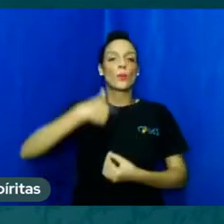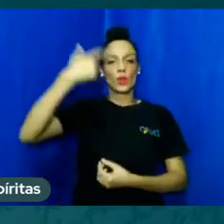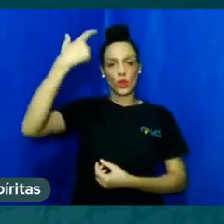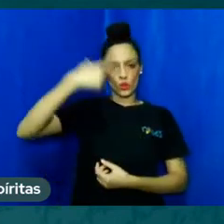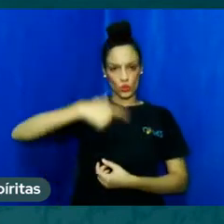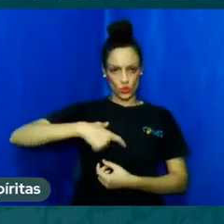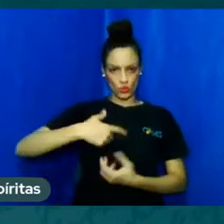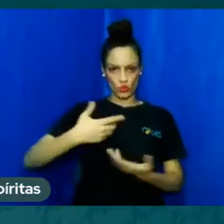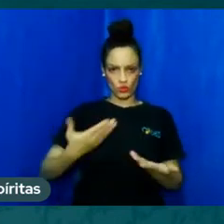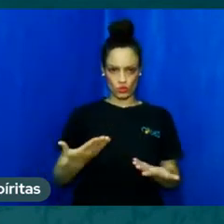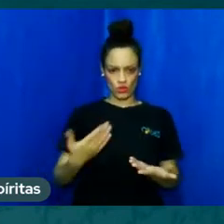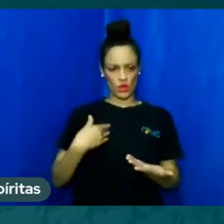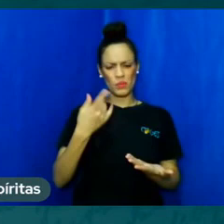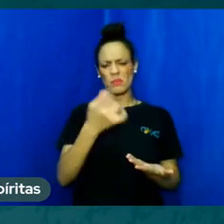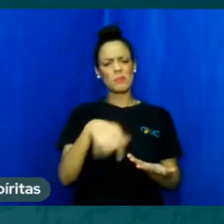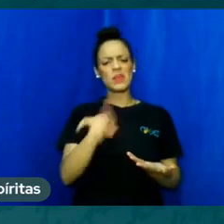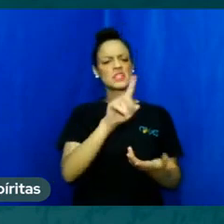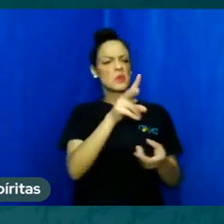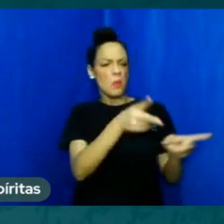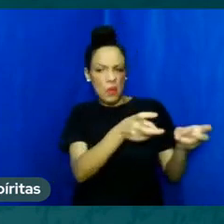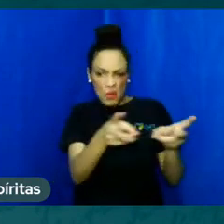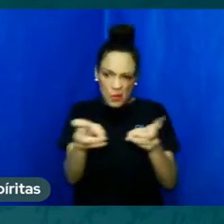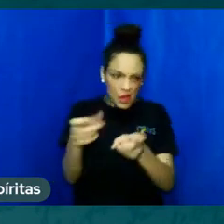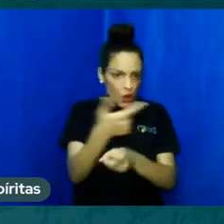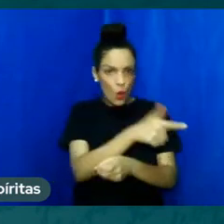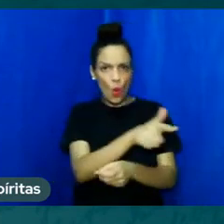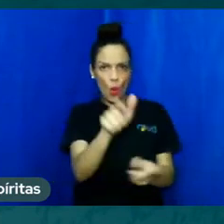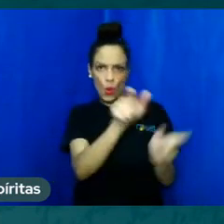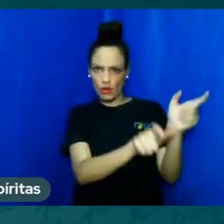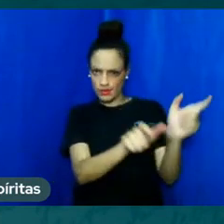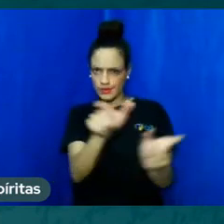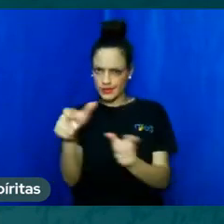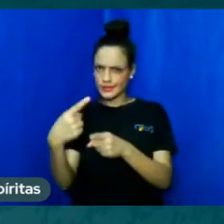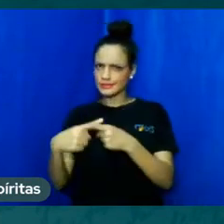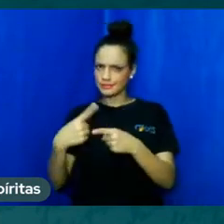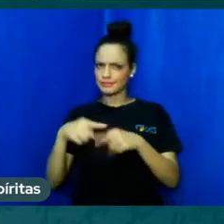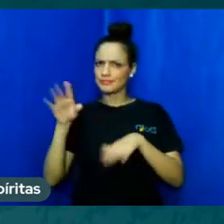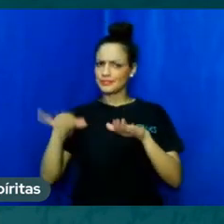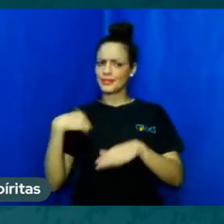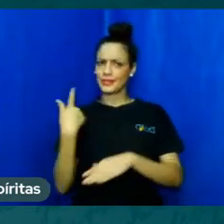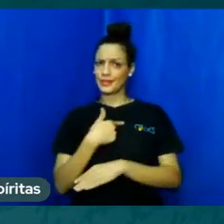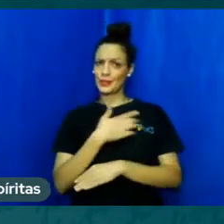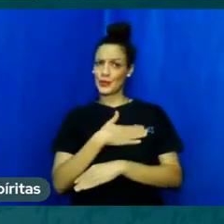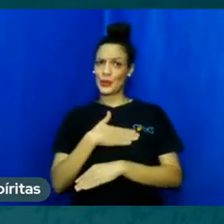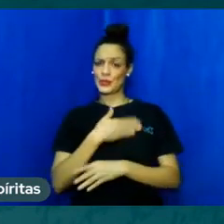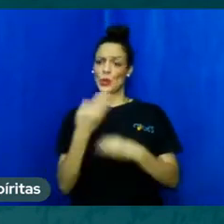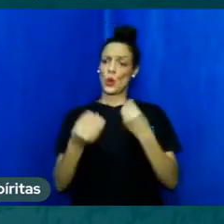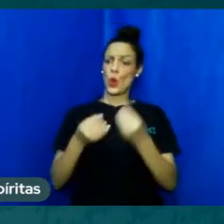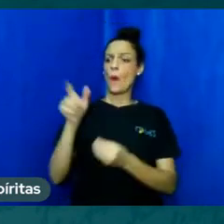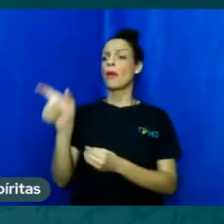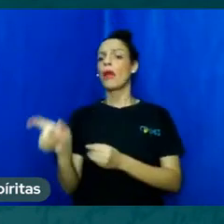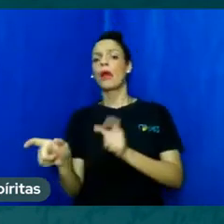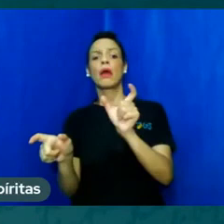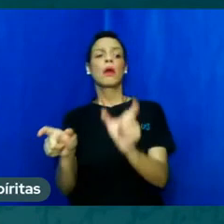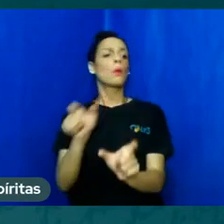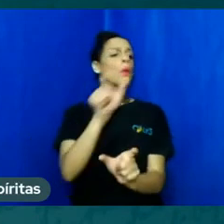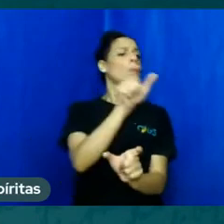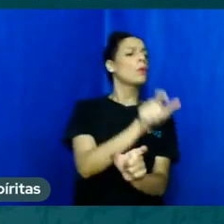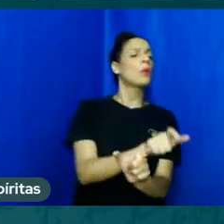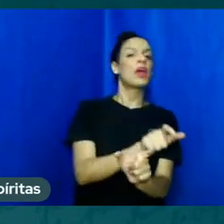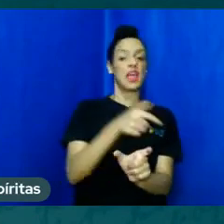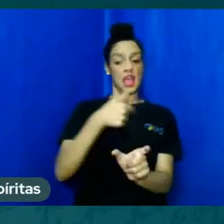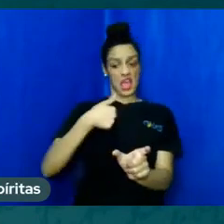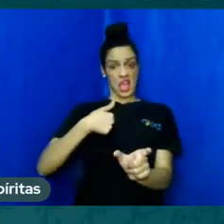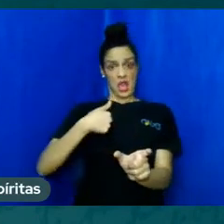as outras pessoas, né? Que a gente adora, né? Olhar como é que tá o Simão, como é que tá o Lu, como é que tá o Carlos. Eu não,